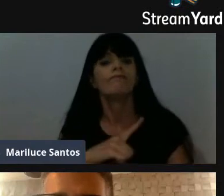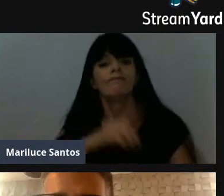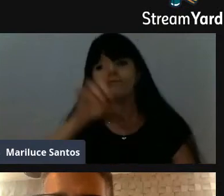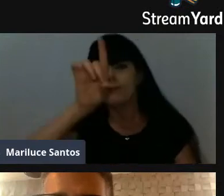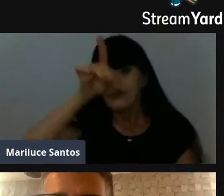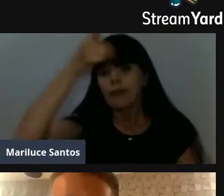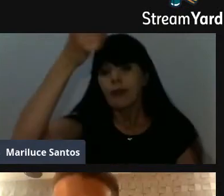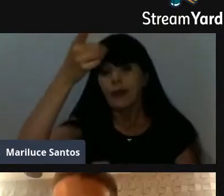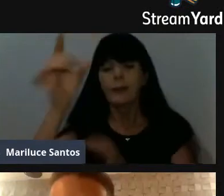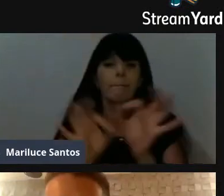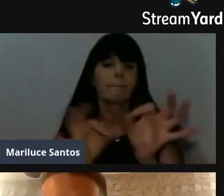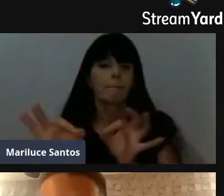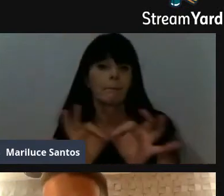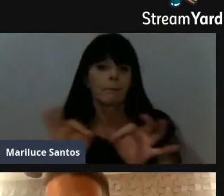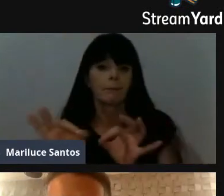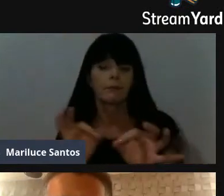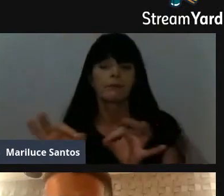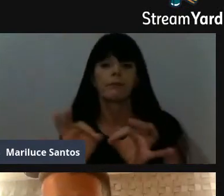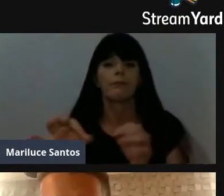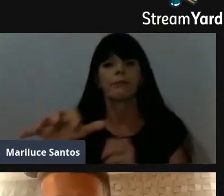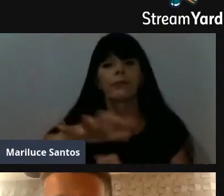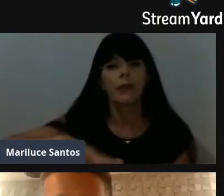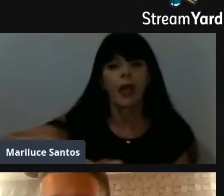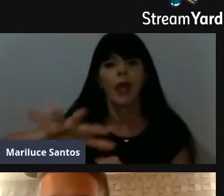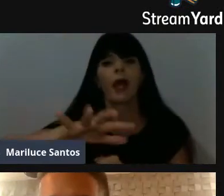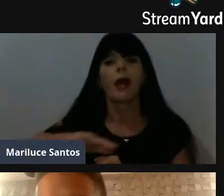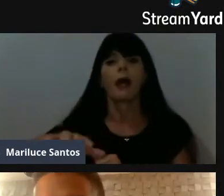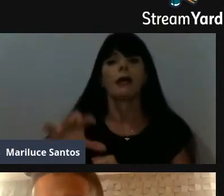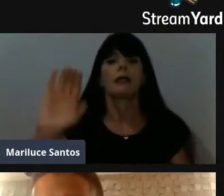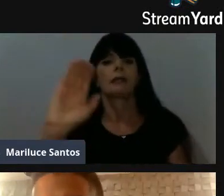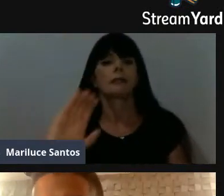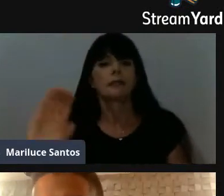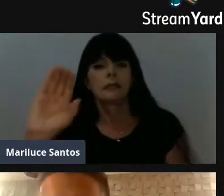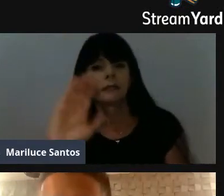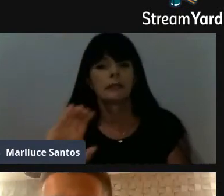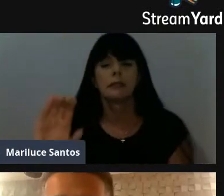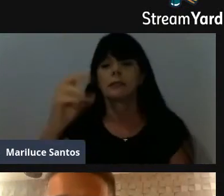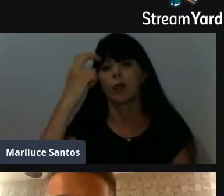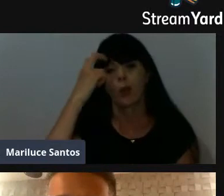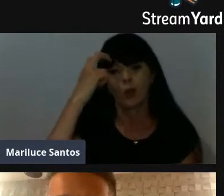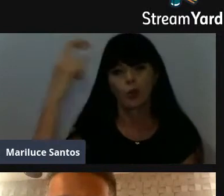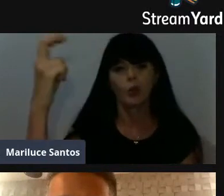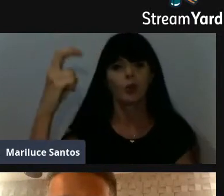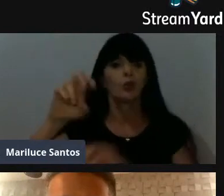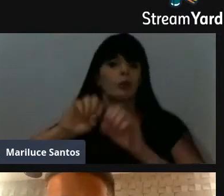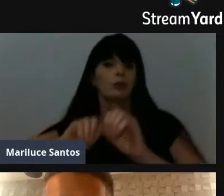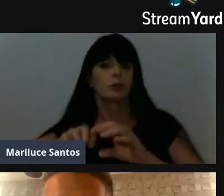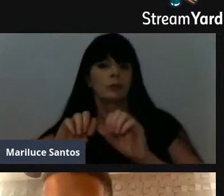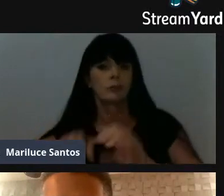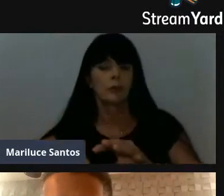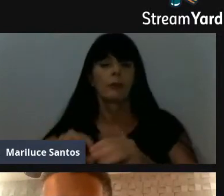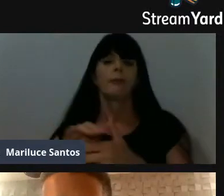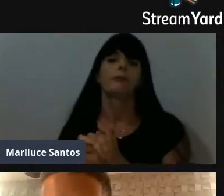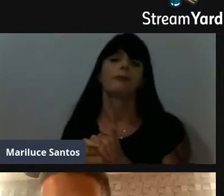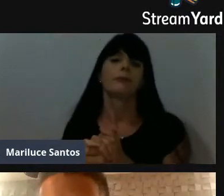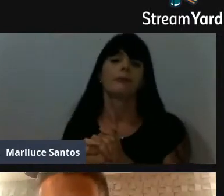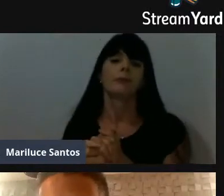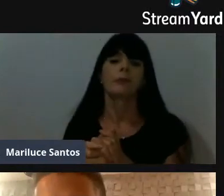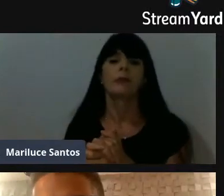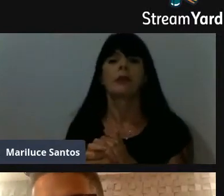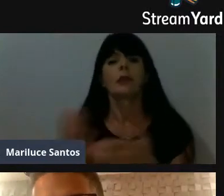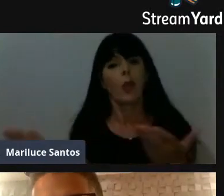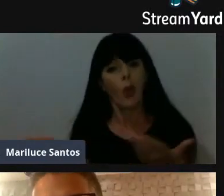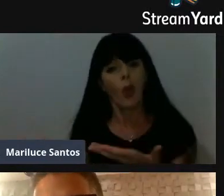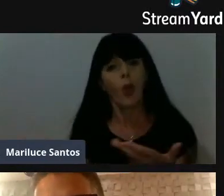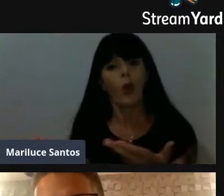projeto, seja na área da ciência, na área da cultura, na área da educação, mesmo que seja, tem, hoje,